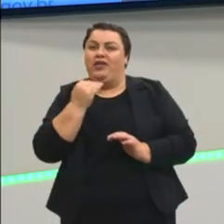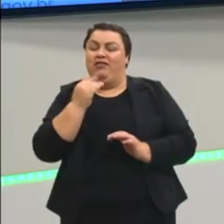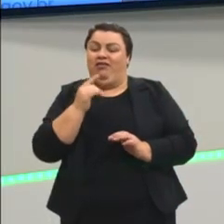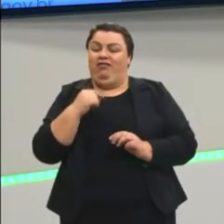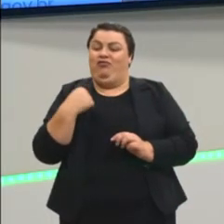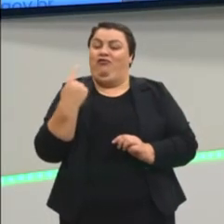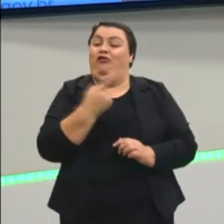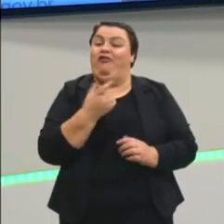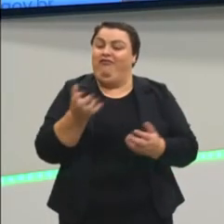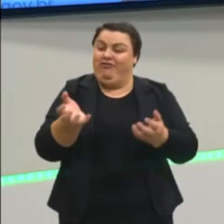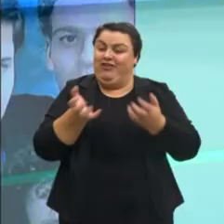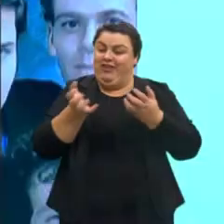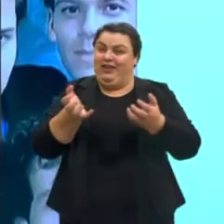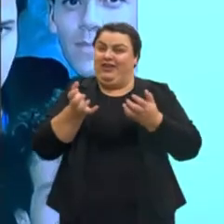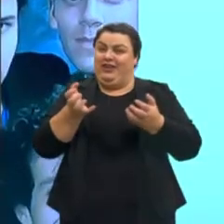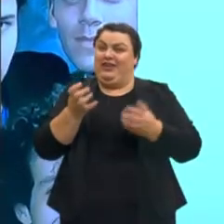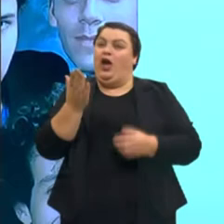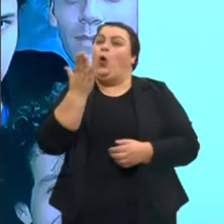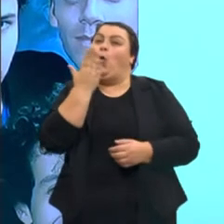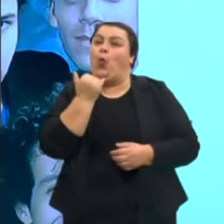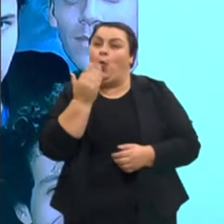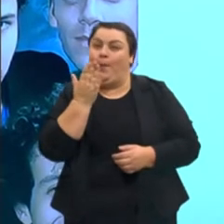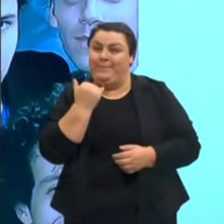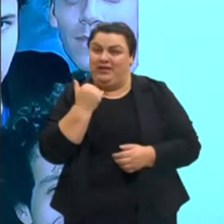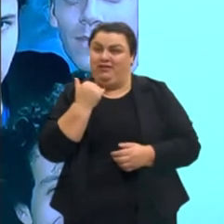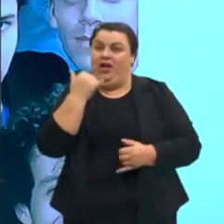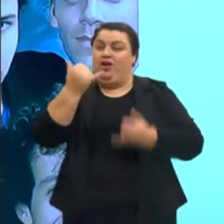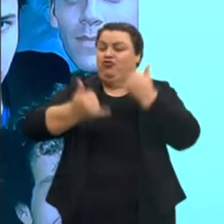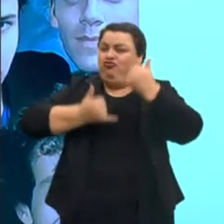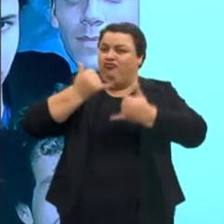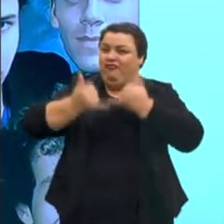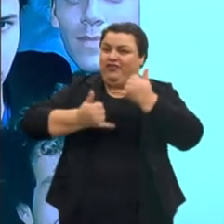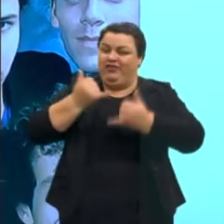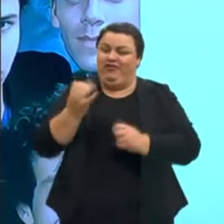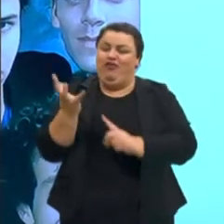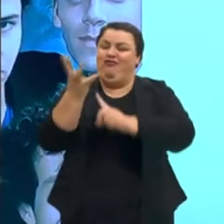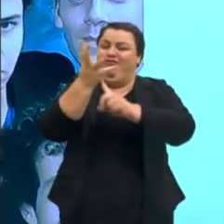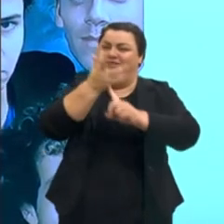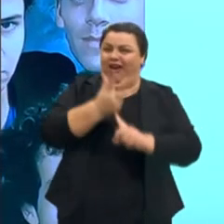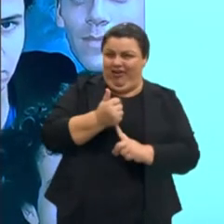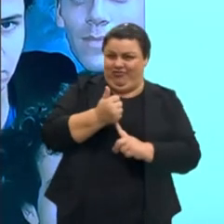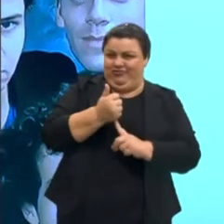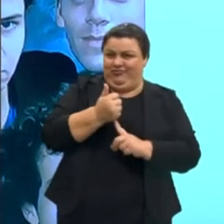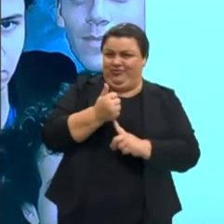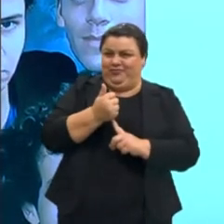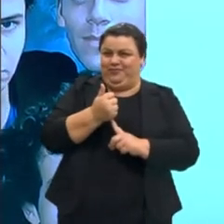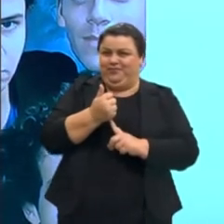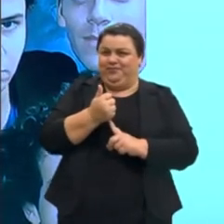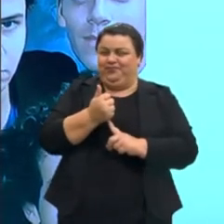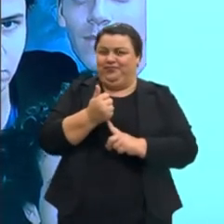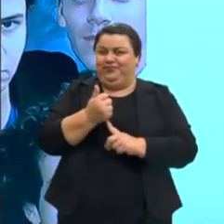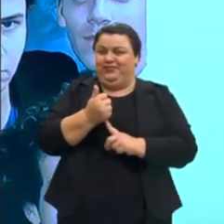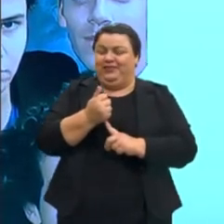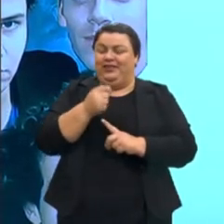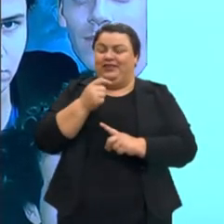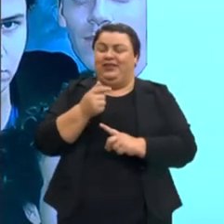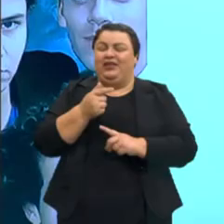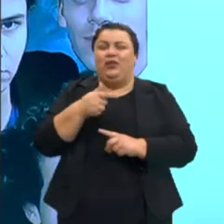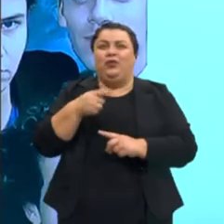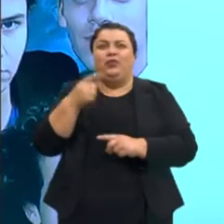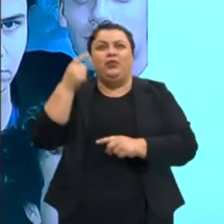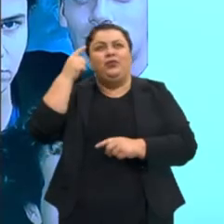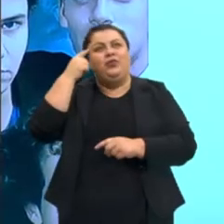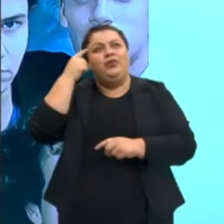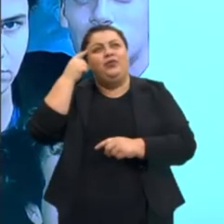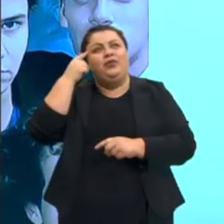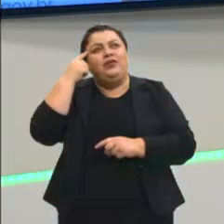A gente quer comida, diversão e arte. Então, gente sai lá daquele